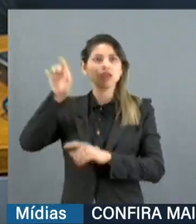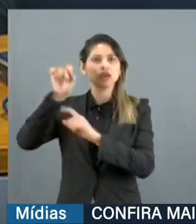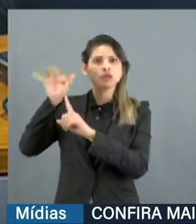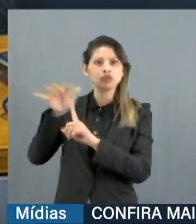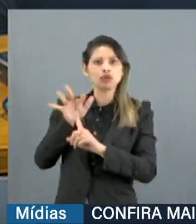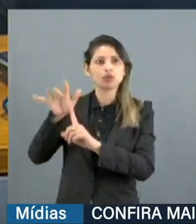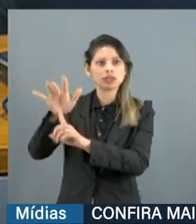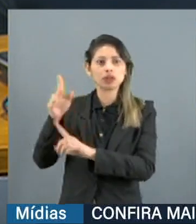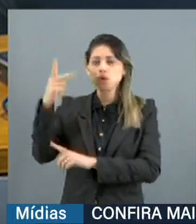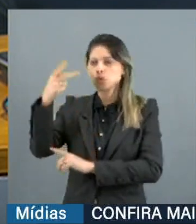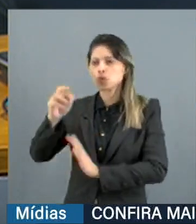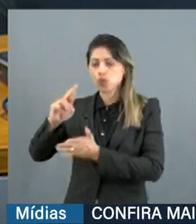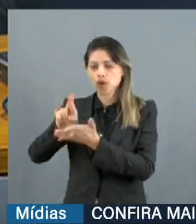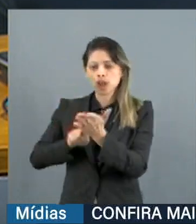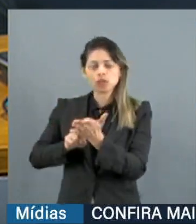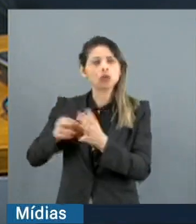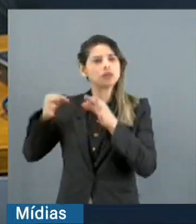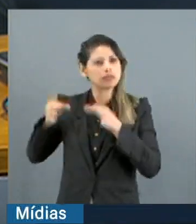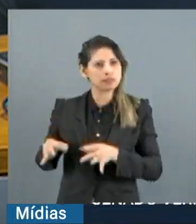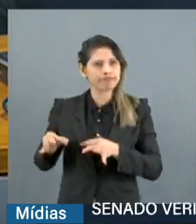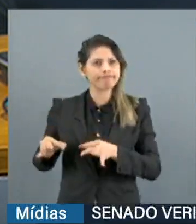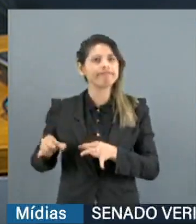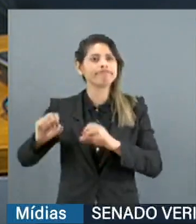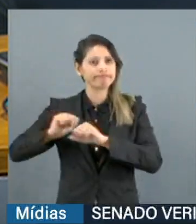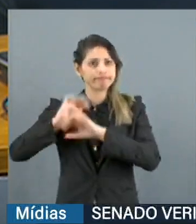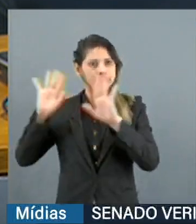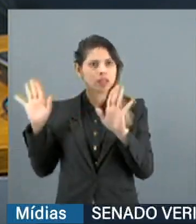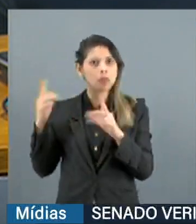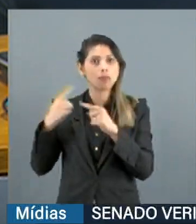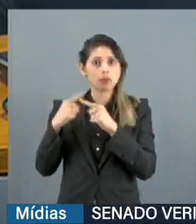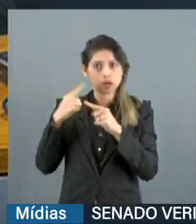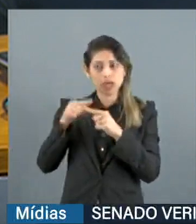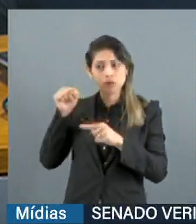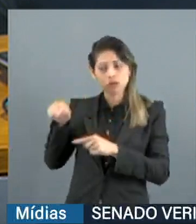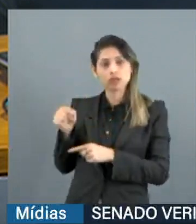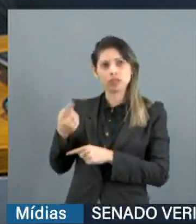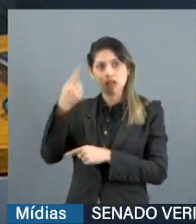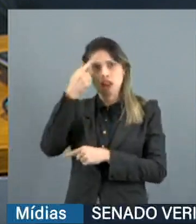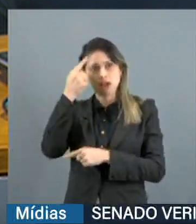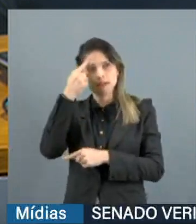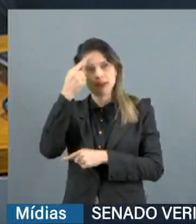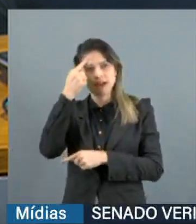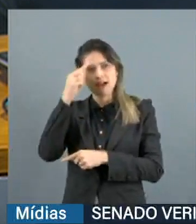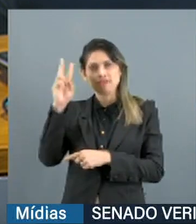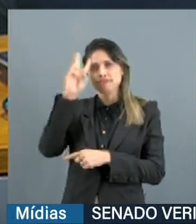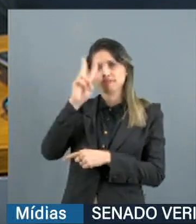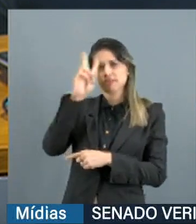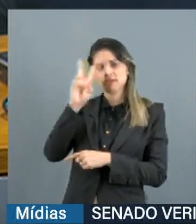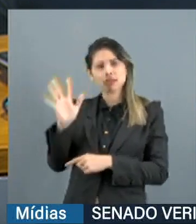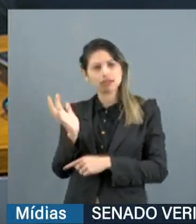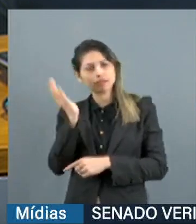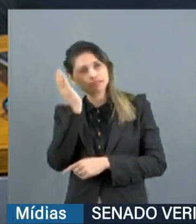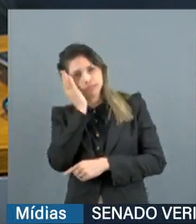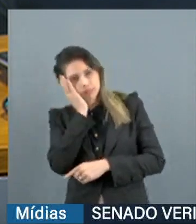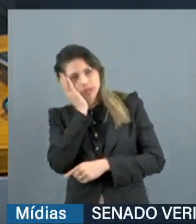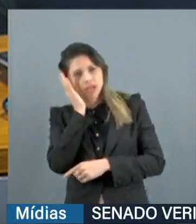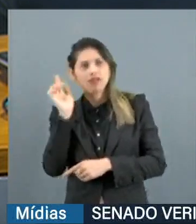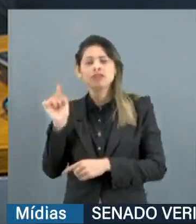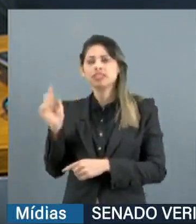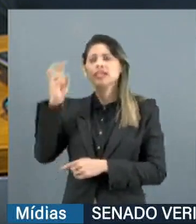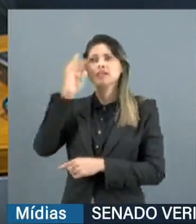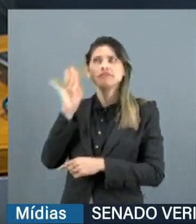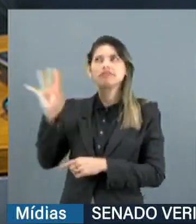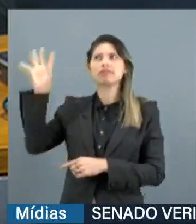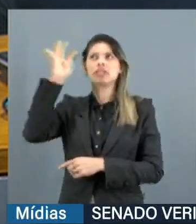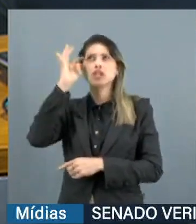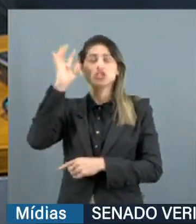e que o seu relatório seja justo. Porque, quando dobrar e deitar a sua cabeça no travesseiro, a irmã vai ter a consciência,